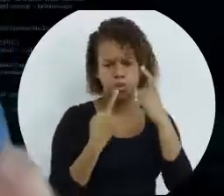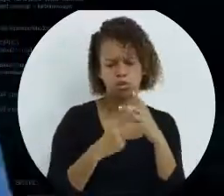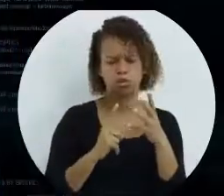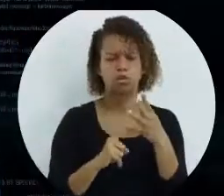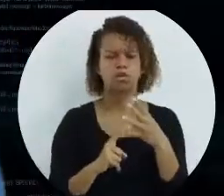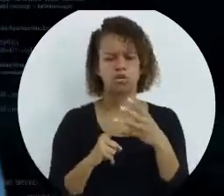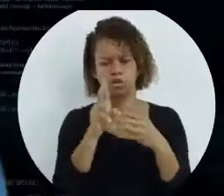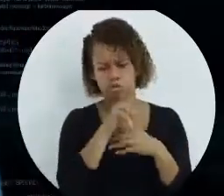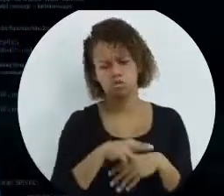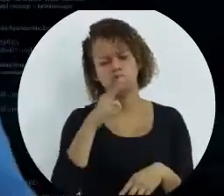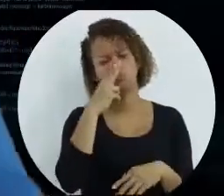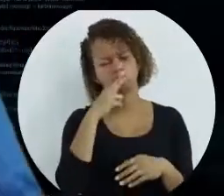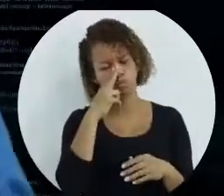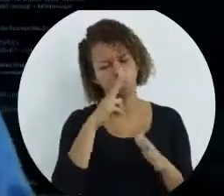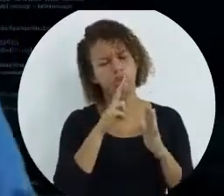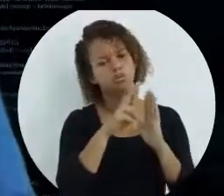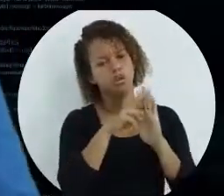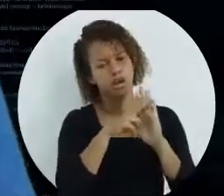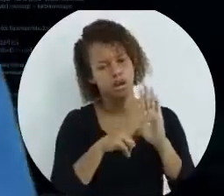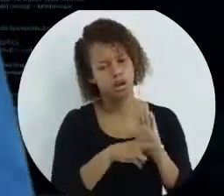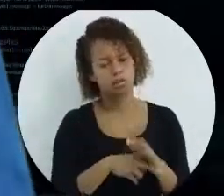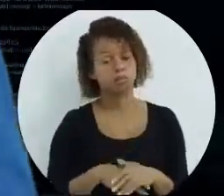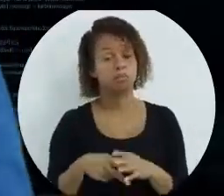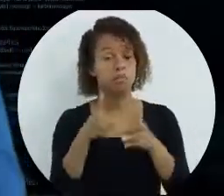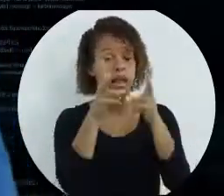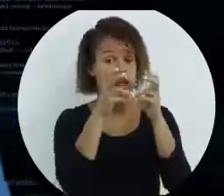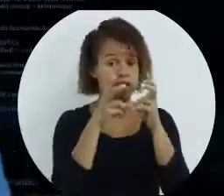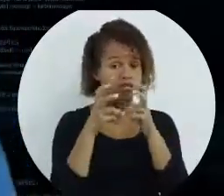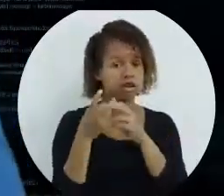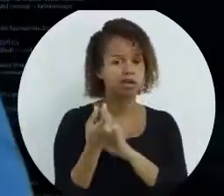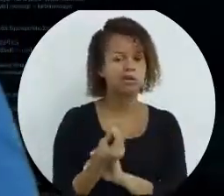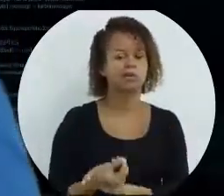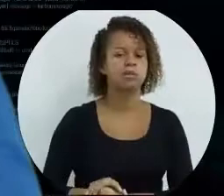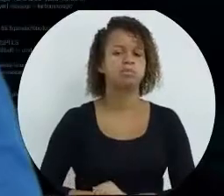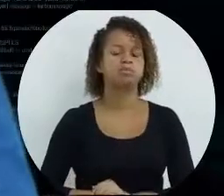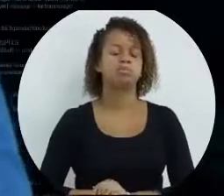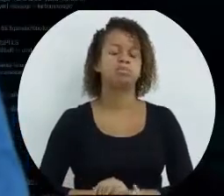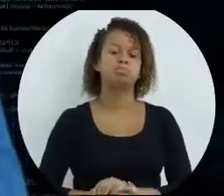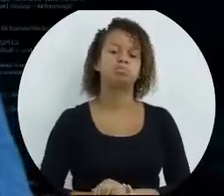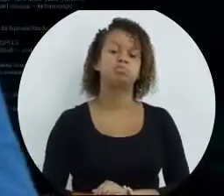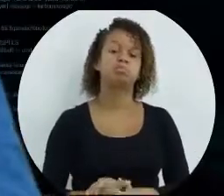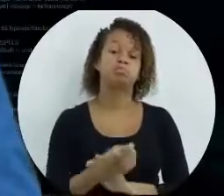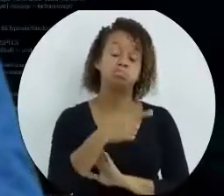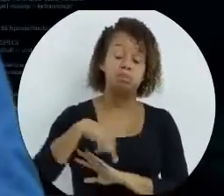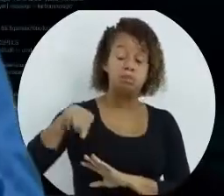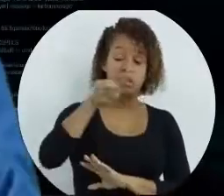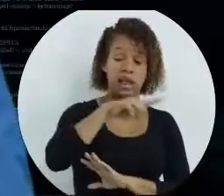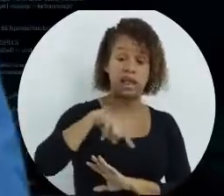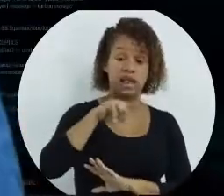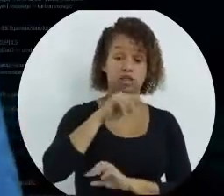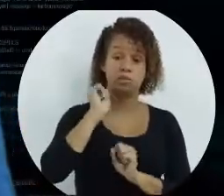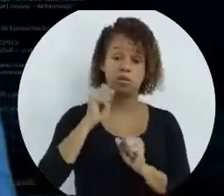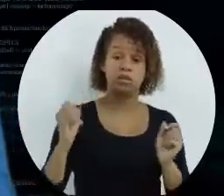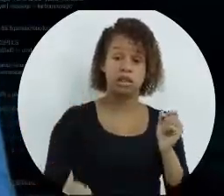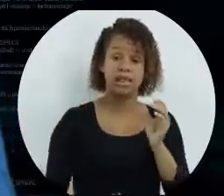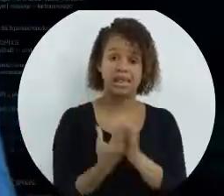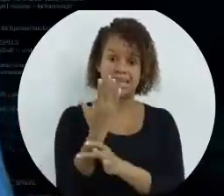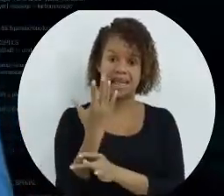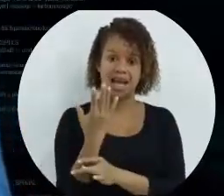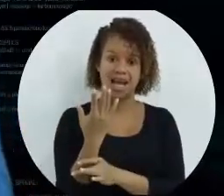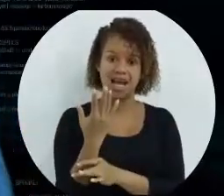expressões seguem as mesmas regras. Identificadores. Como eu falei, os identificadores, eles... Você pode criar